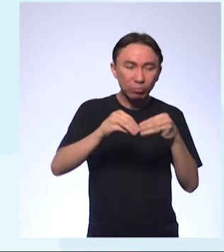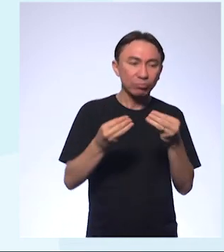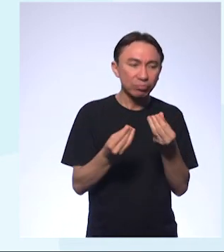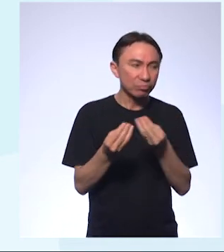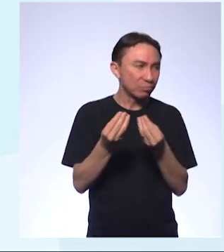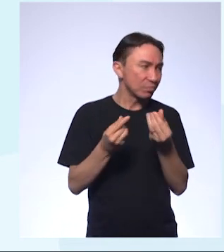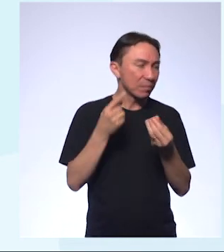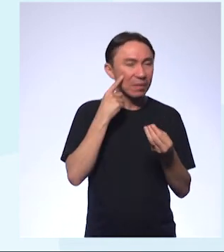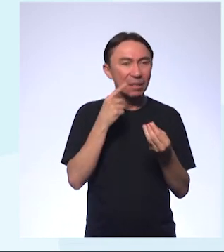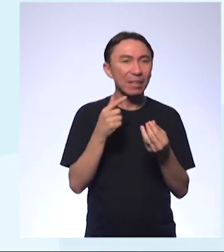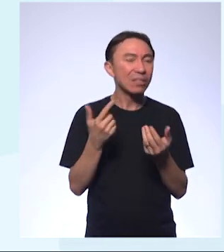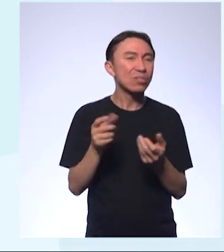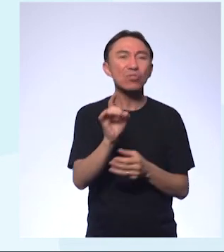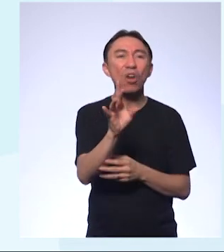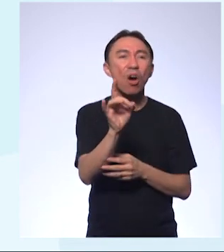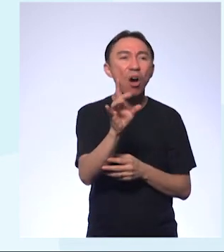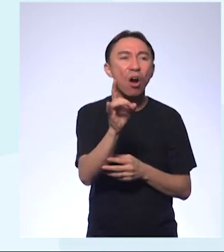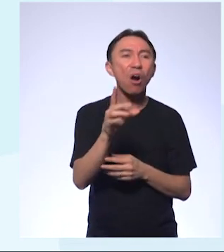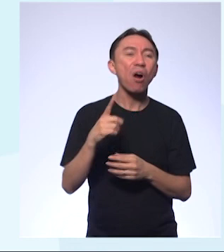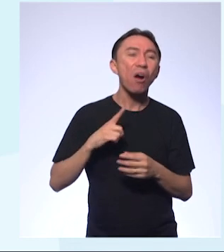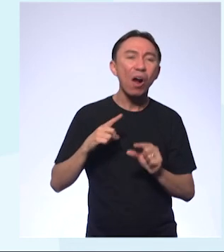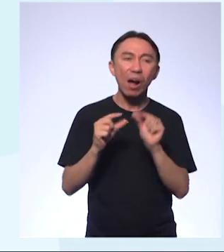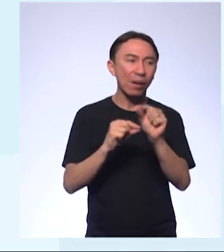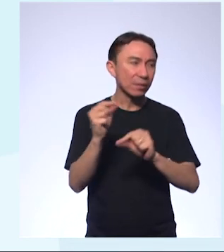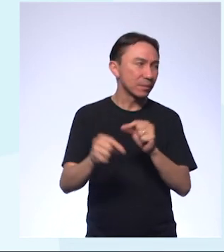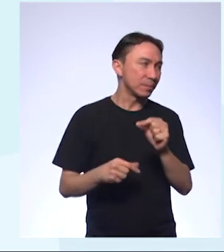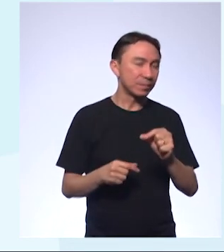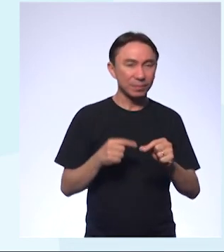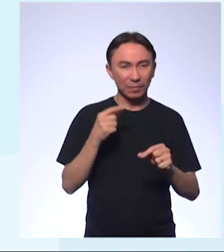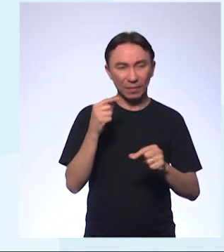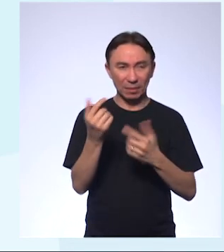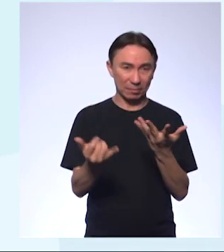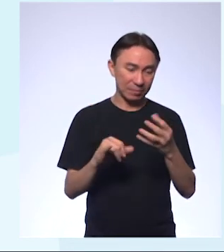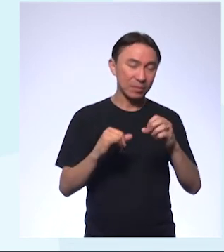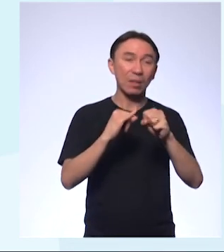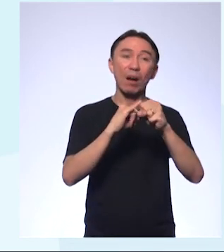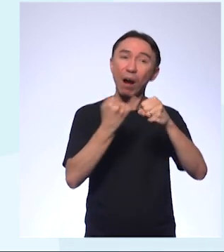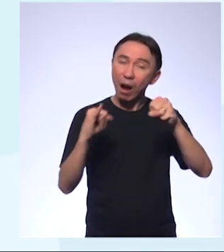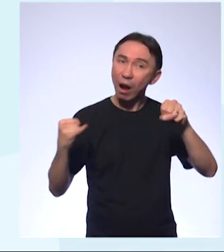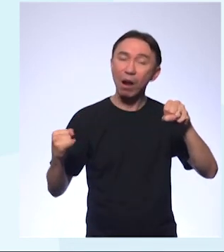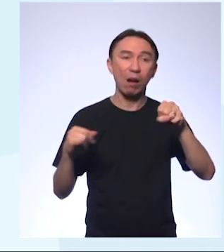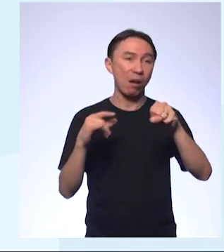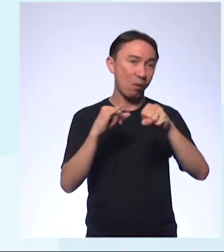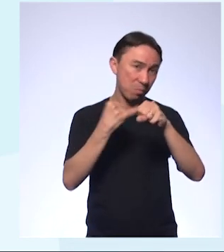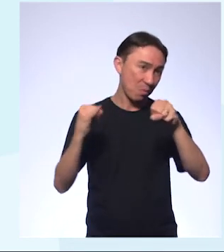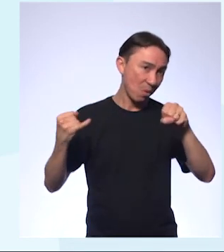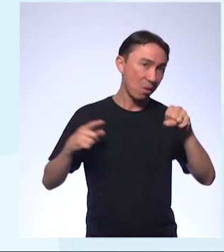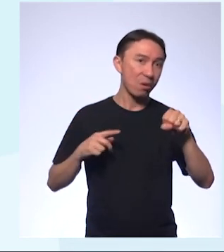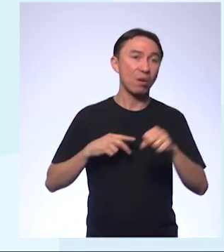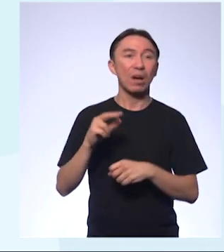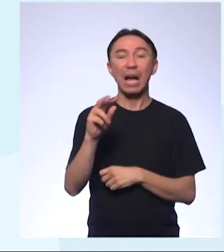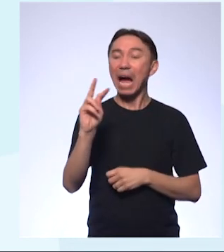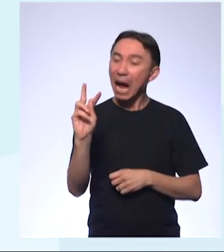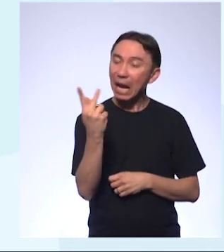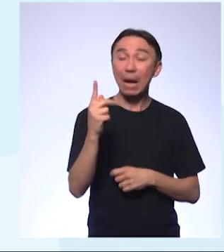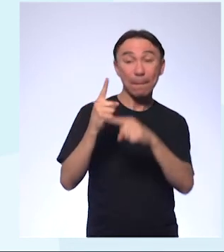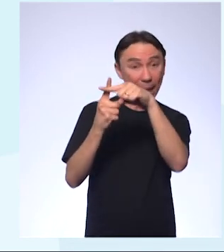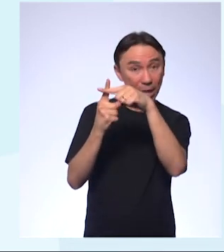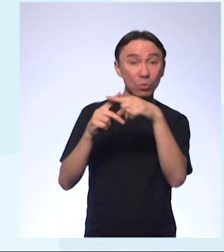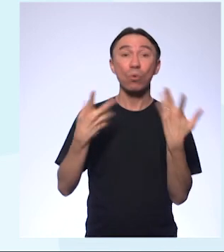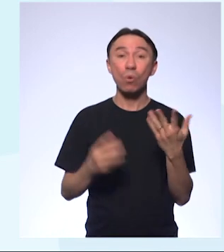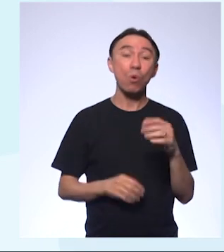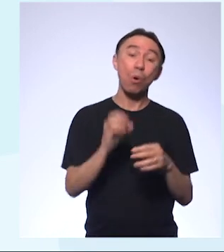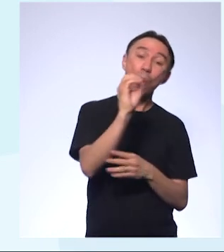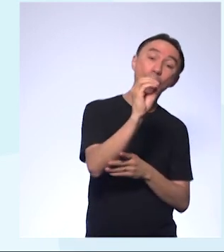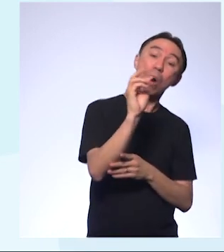que ela produz, através da autoionização, são os íons H⁺ e os íons OH⁻. Então, ela tem